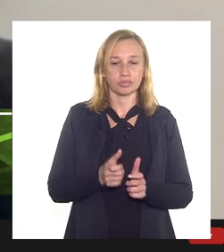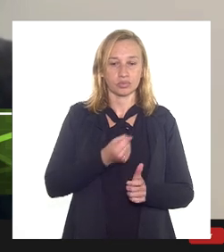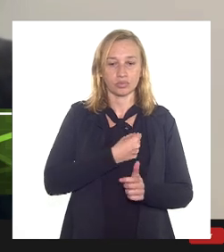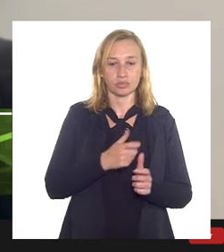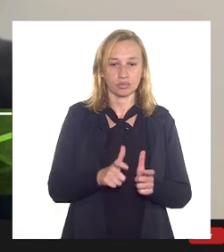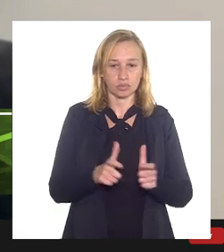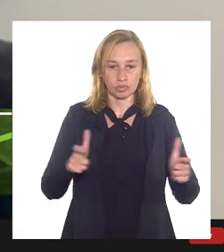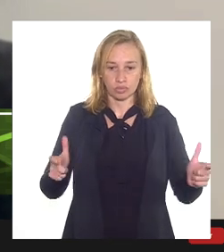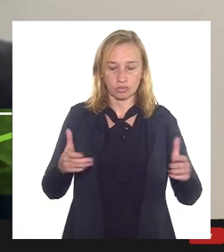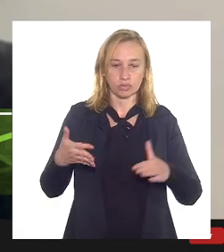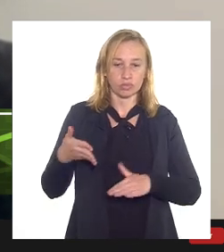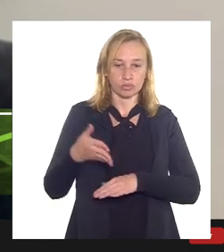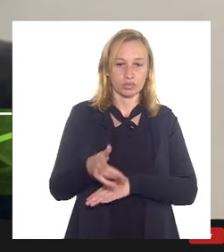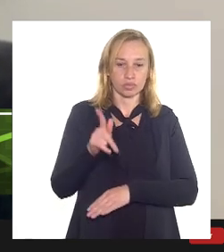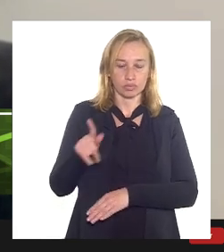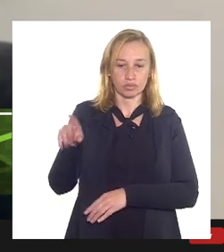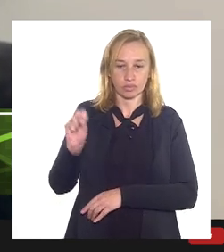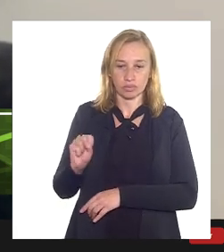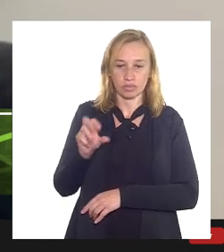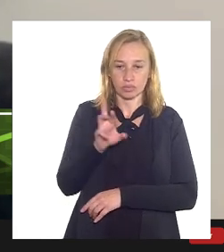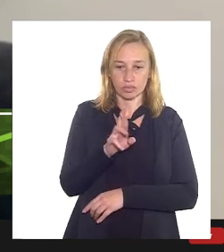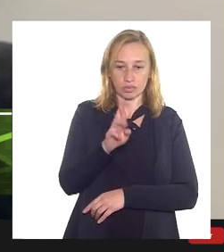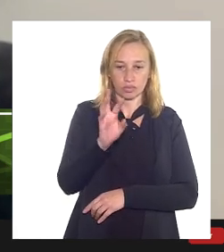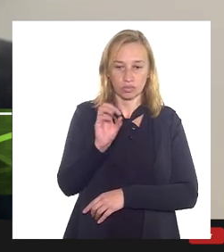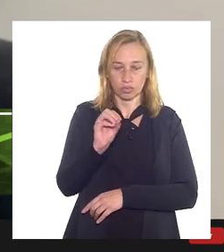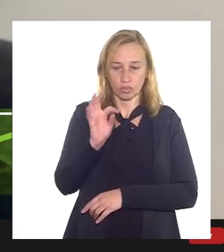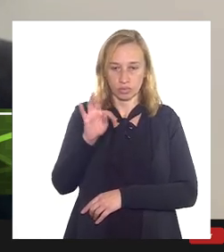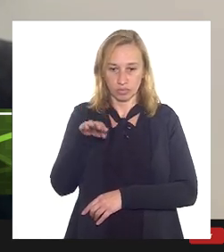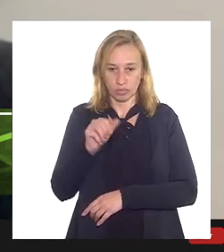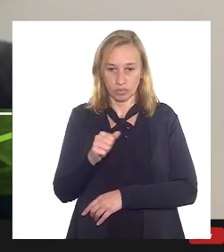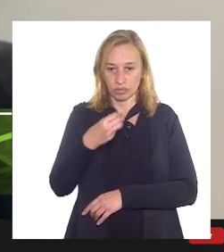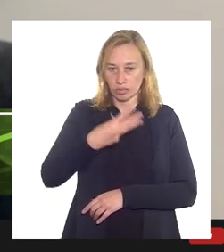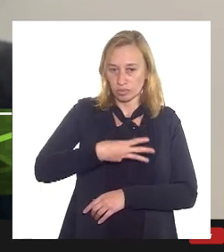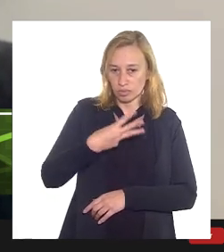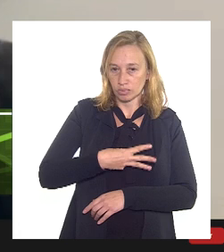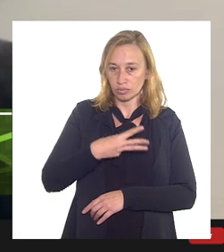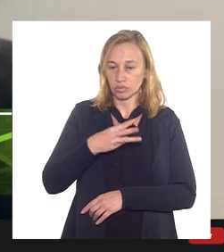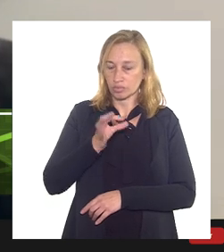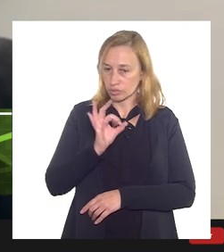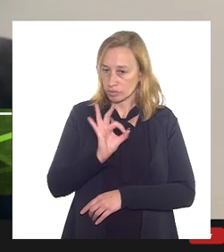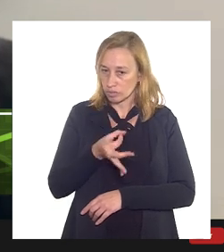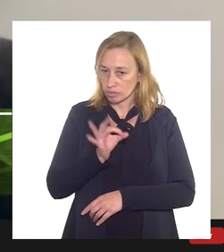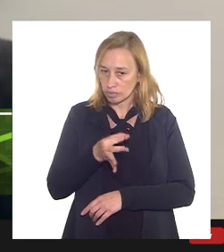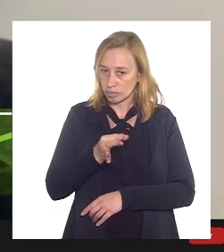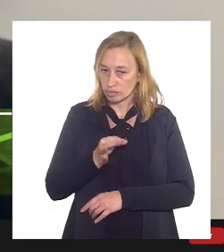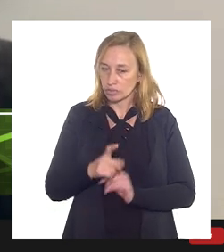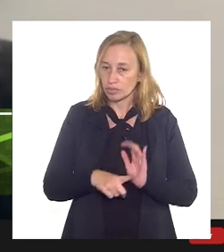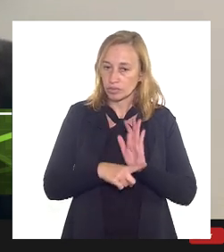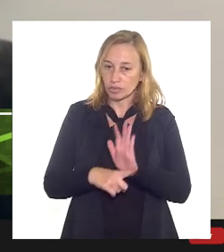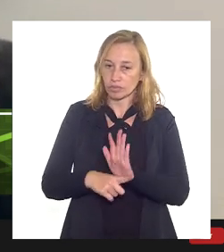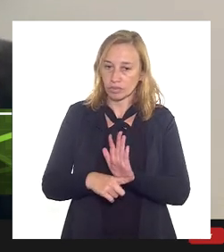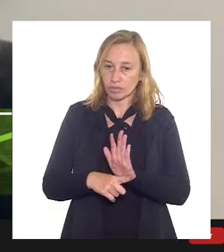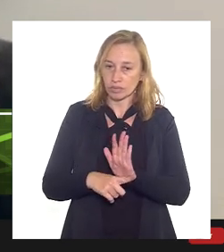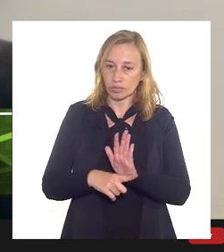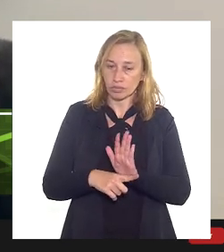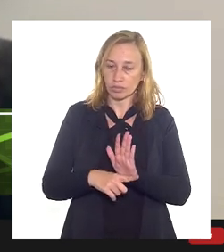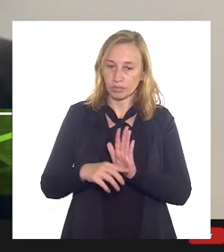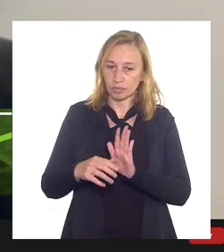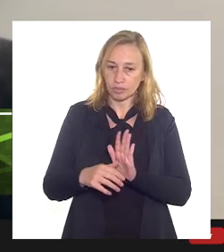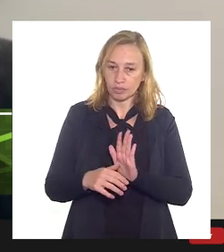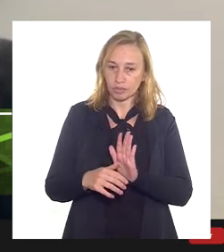entrada de gás que vem pela Rota 3 ela vai também servir pra poder compensar